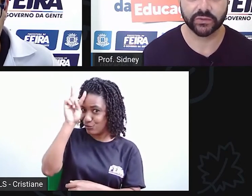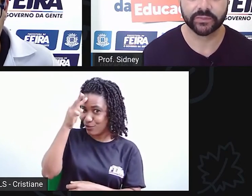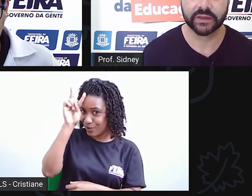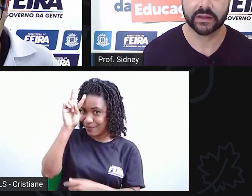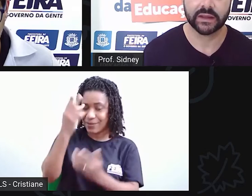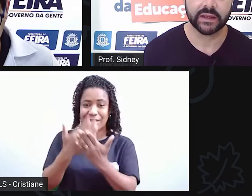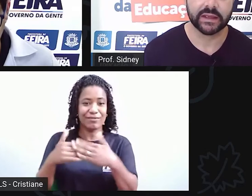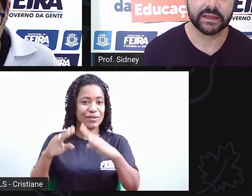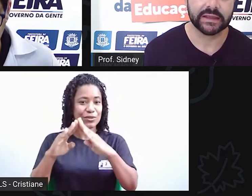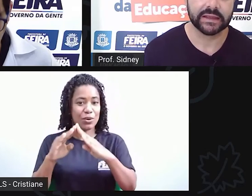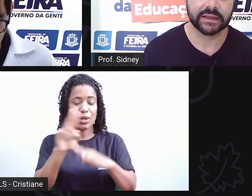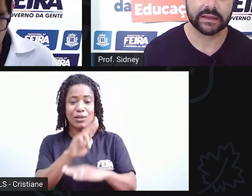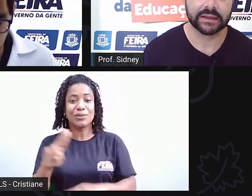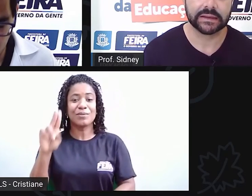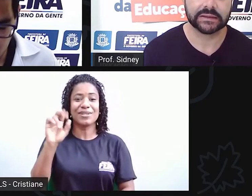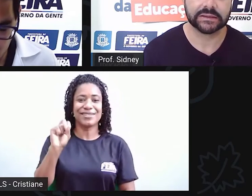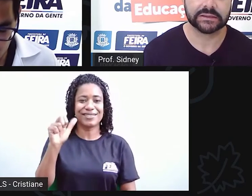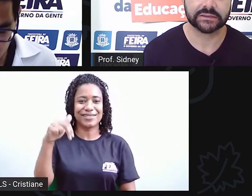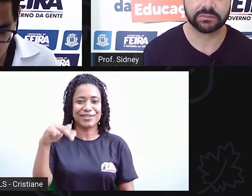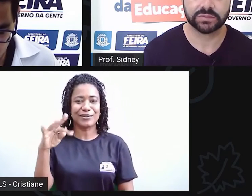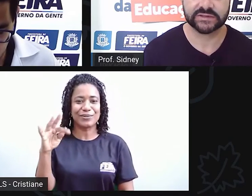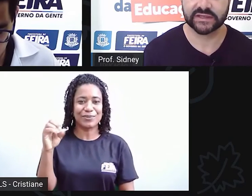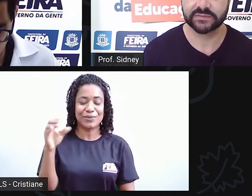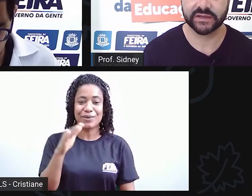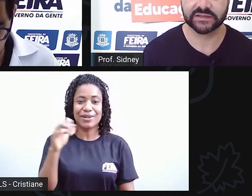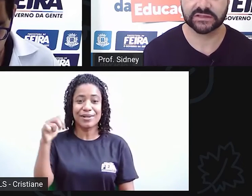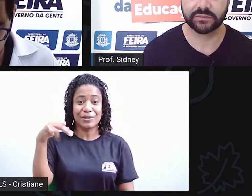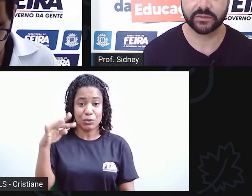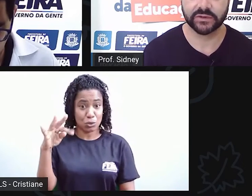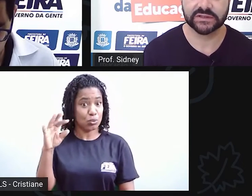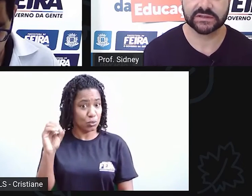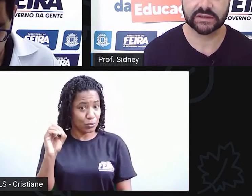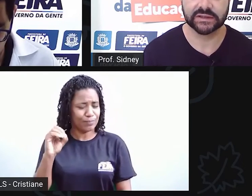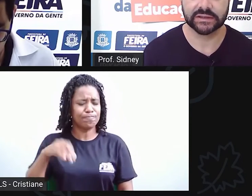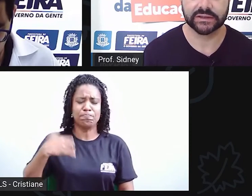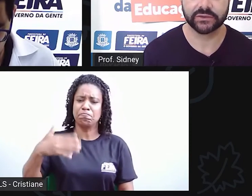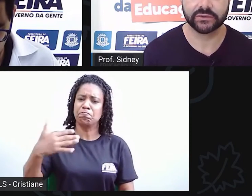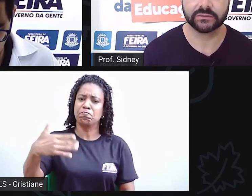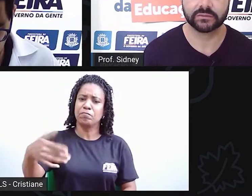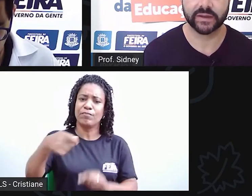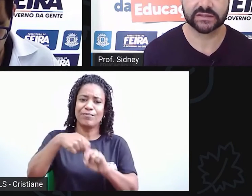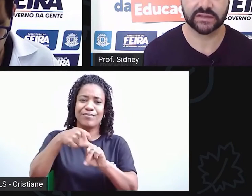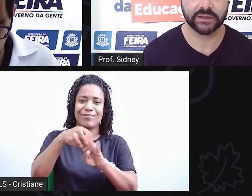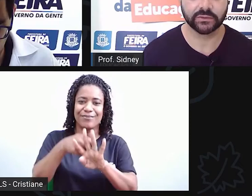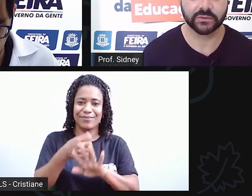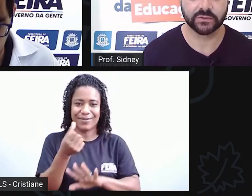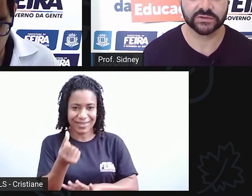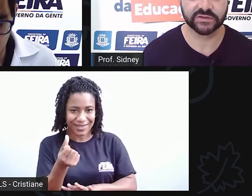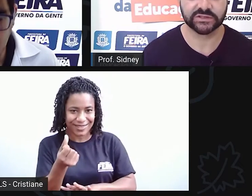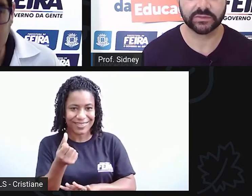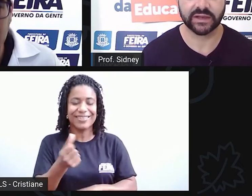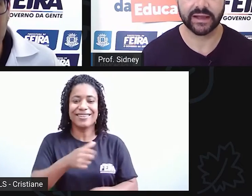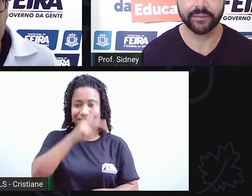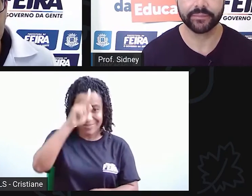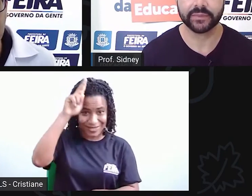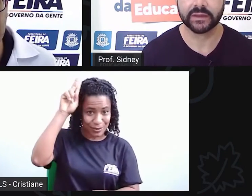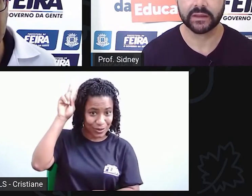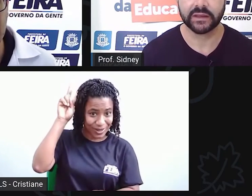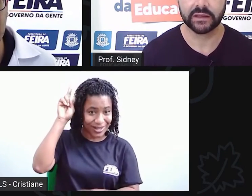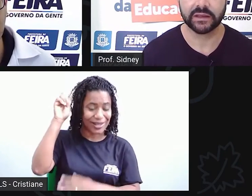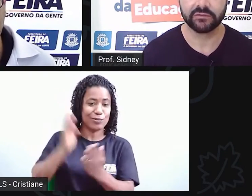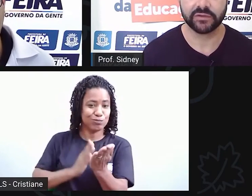Antônio. e, seis meses depois, né, eu passei no concurso vestibular